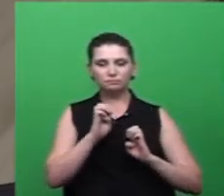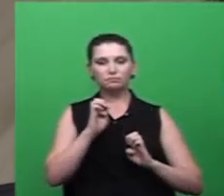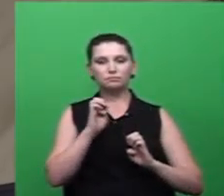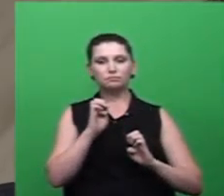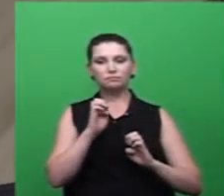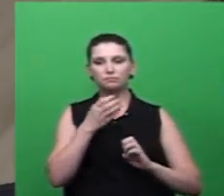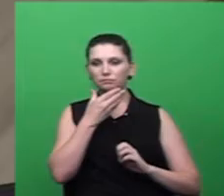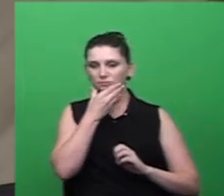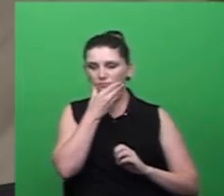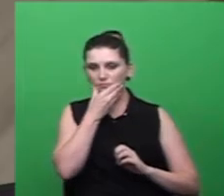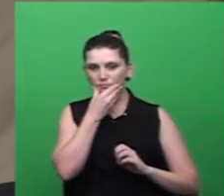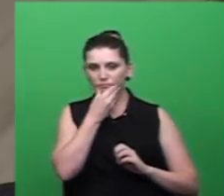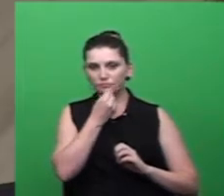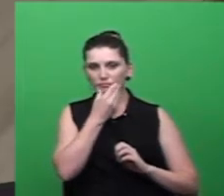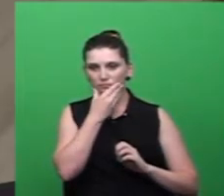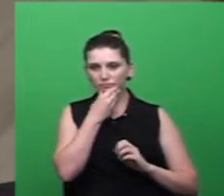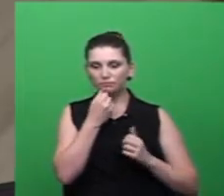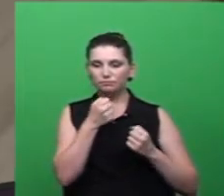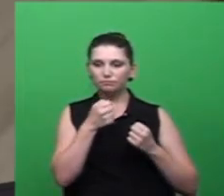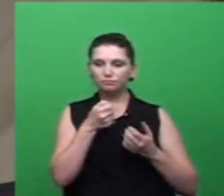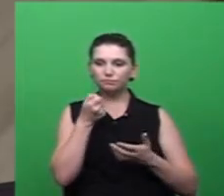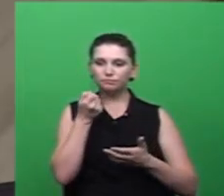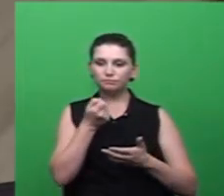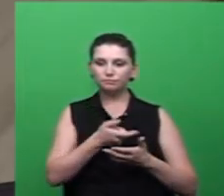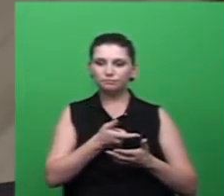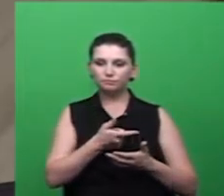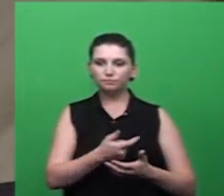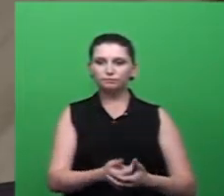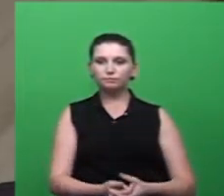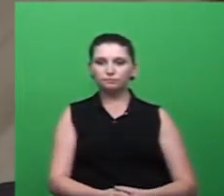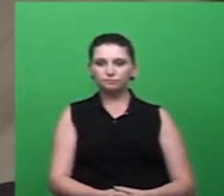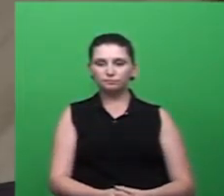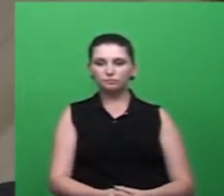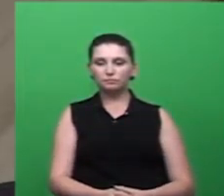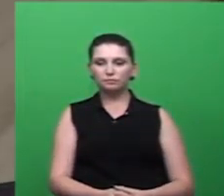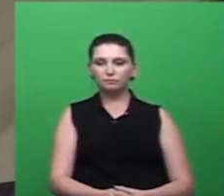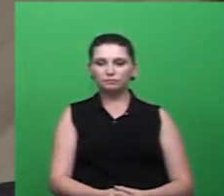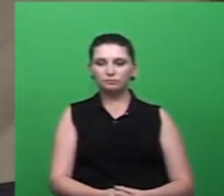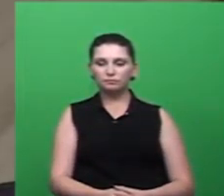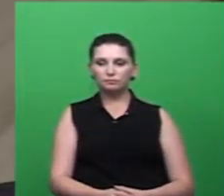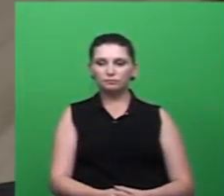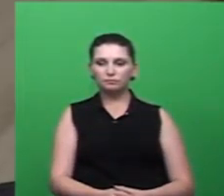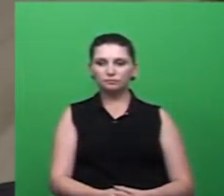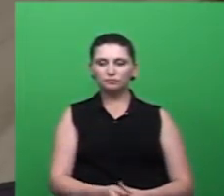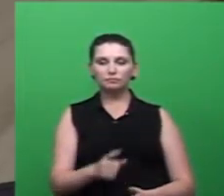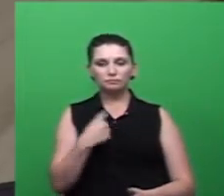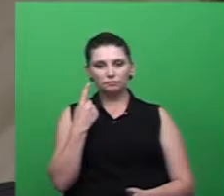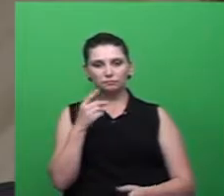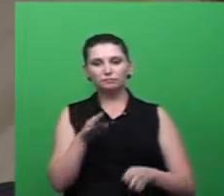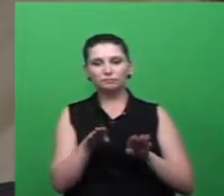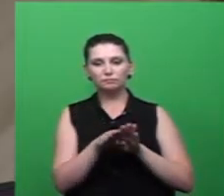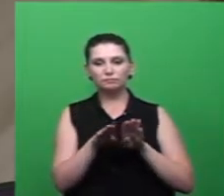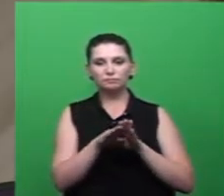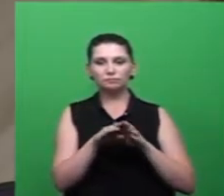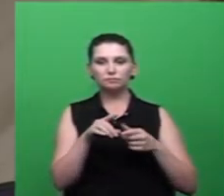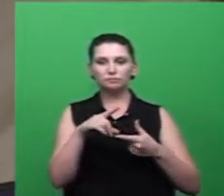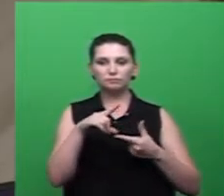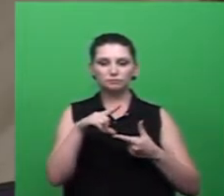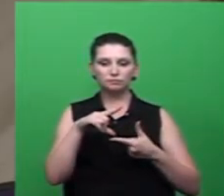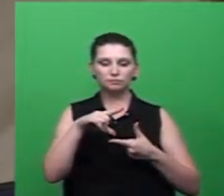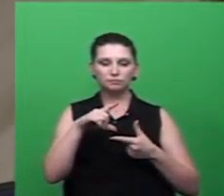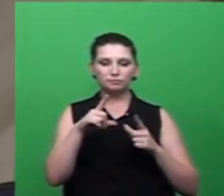para que sejam feitos esses serviços. E, com isso, para nós, como defesa civil, é importante